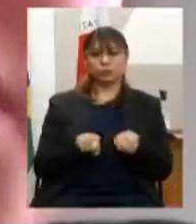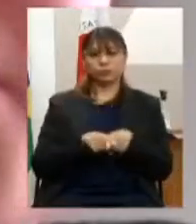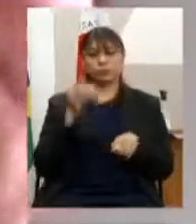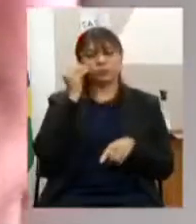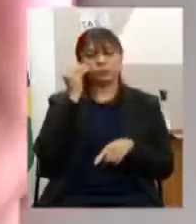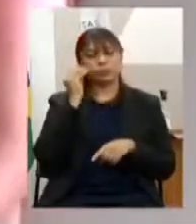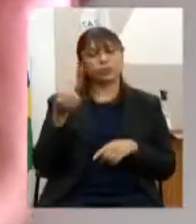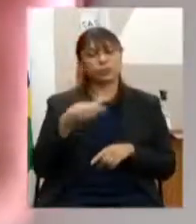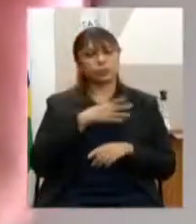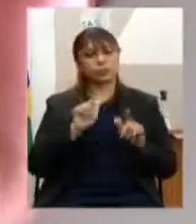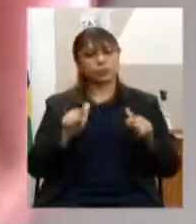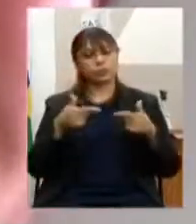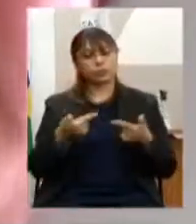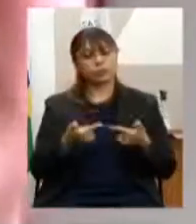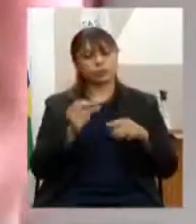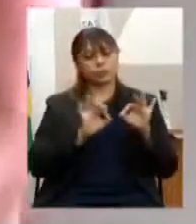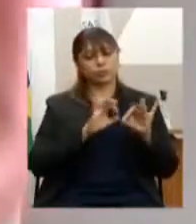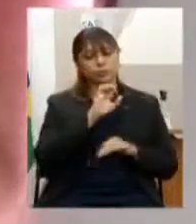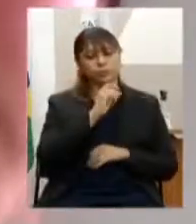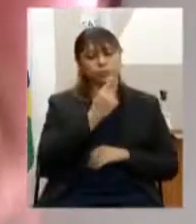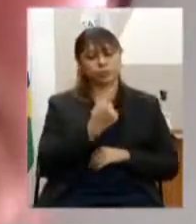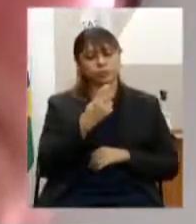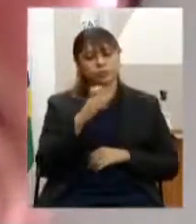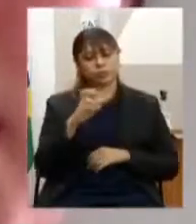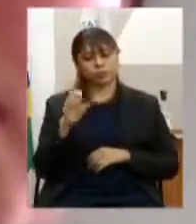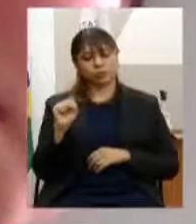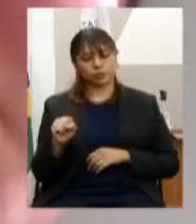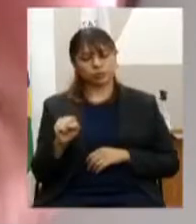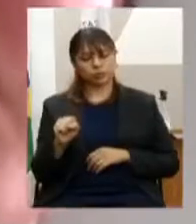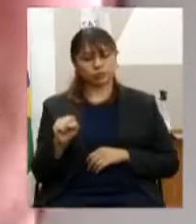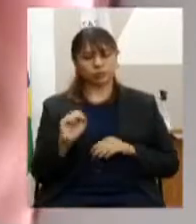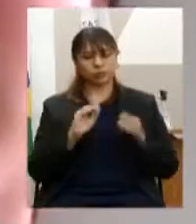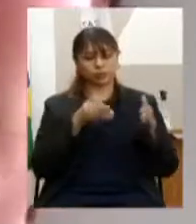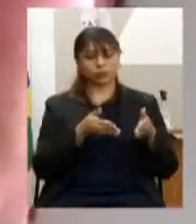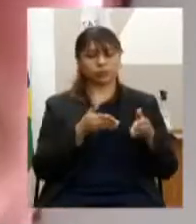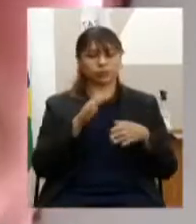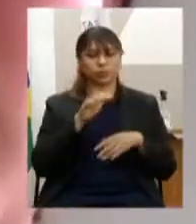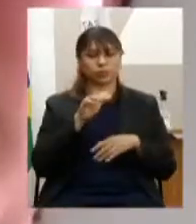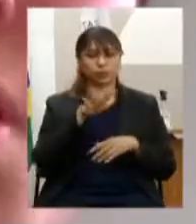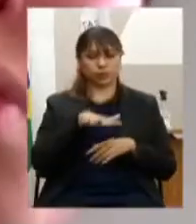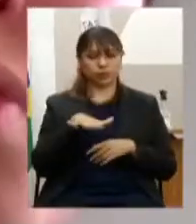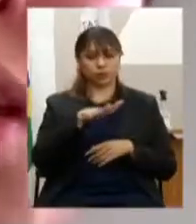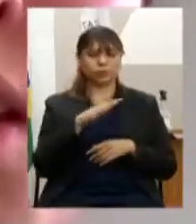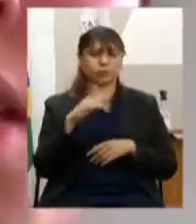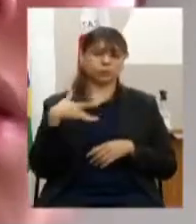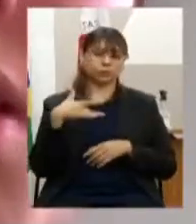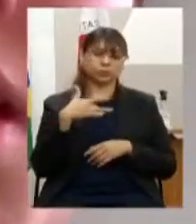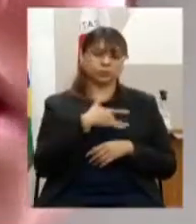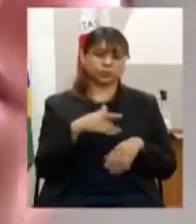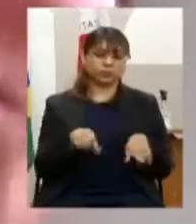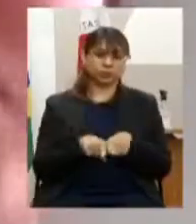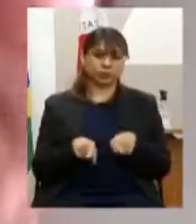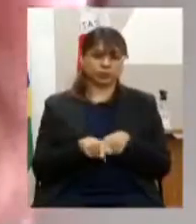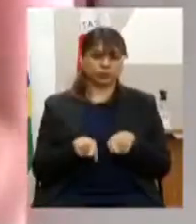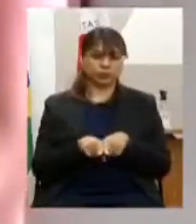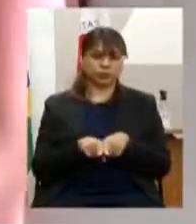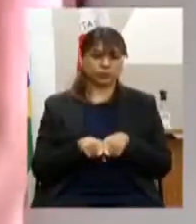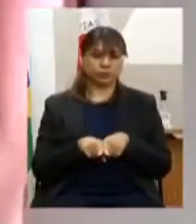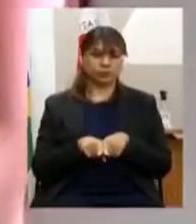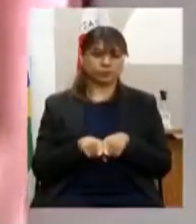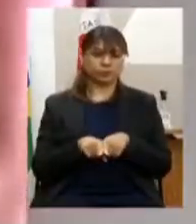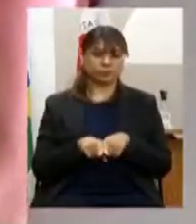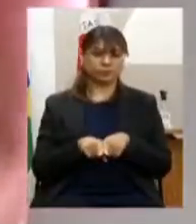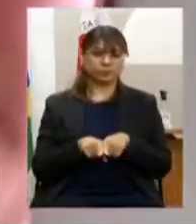programa 158 atenção secundária e terciária saúde intitulado apoio e fortalecimento da rede de cuidado das pessoas